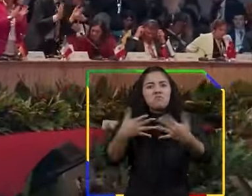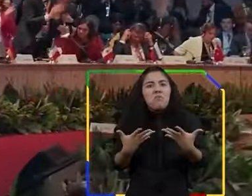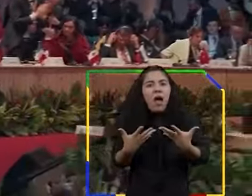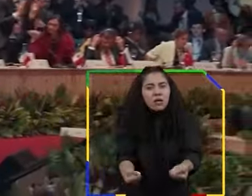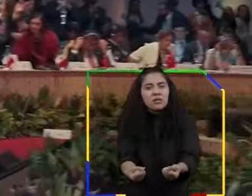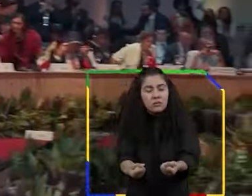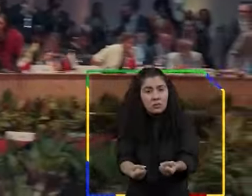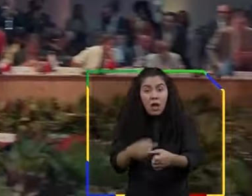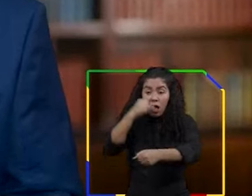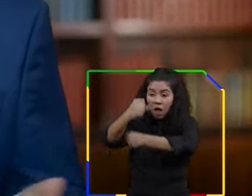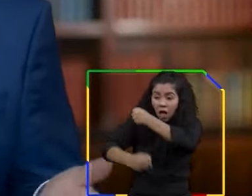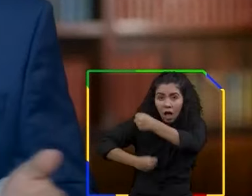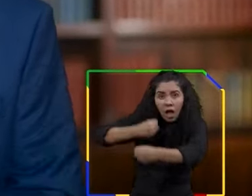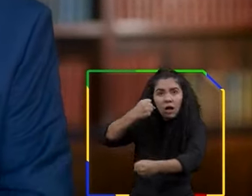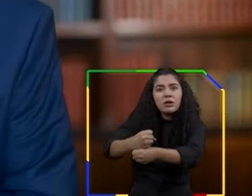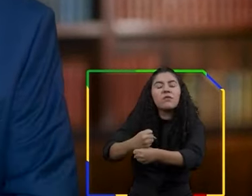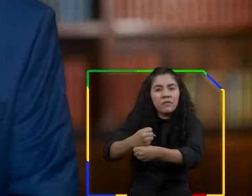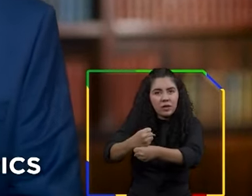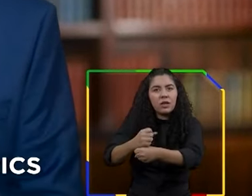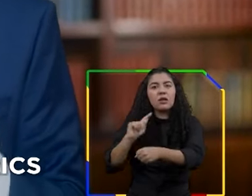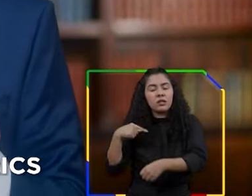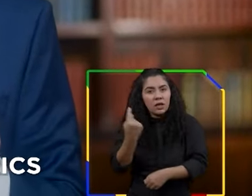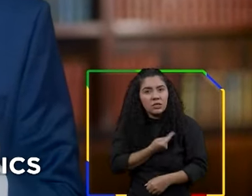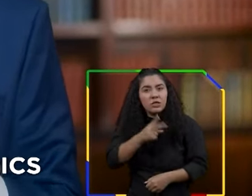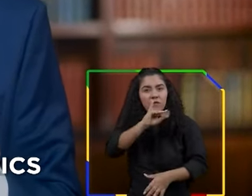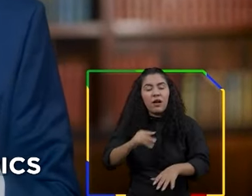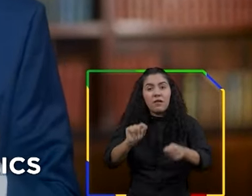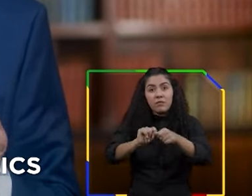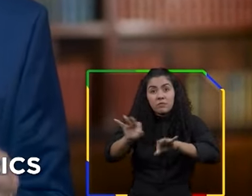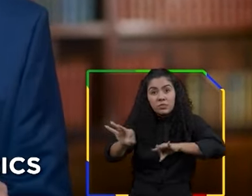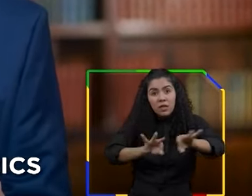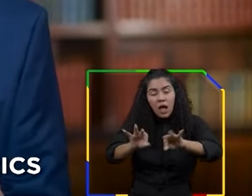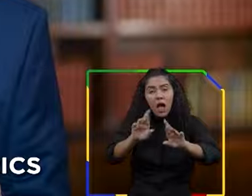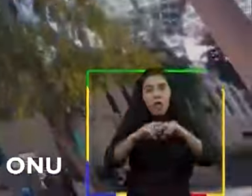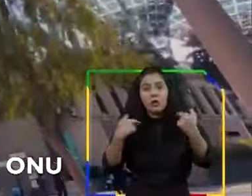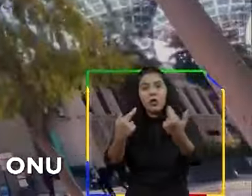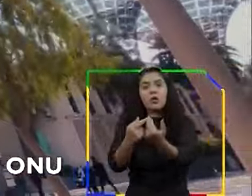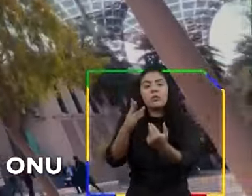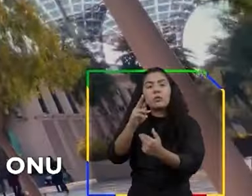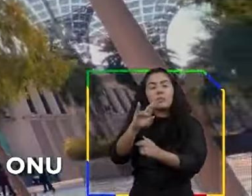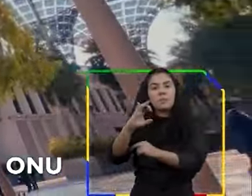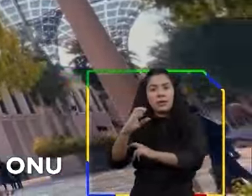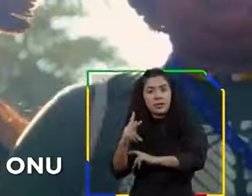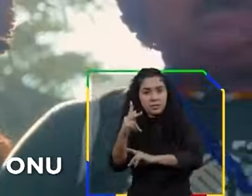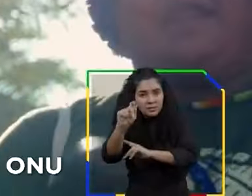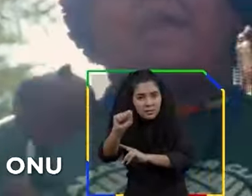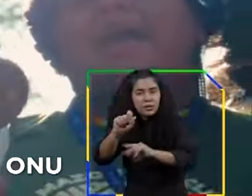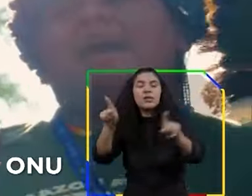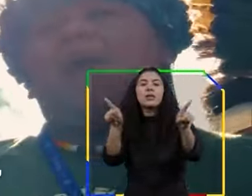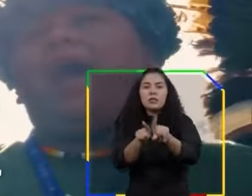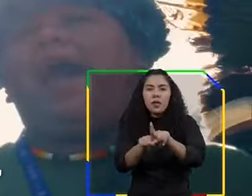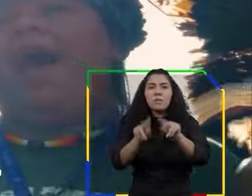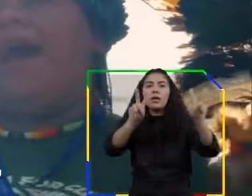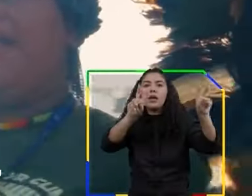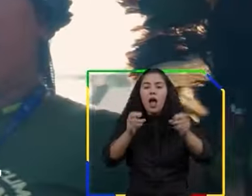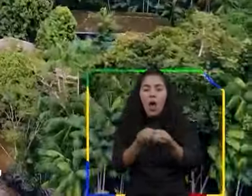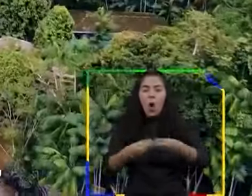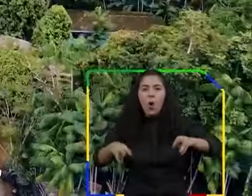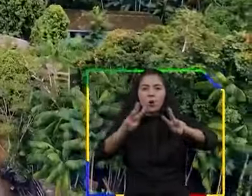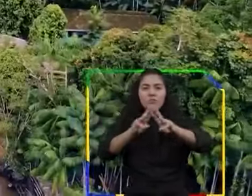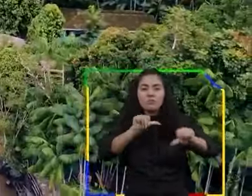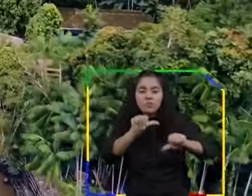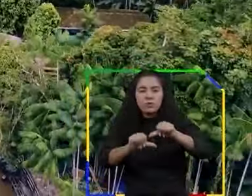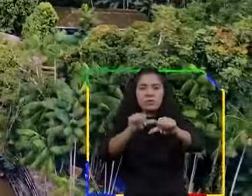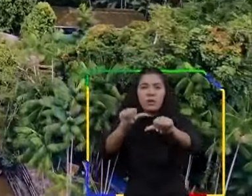de vários países. Ano que vem, vamos sediar a reunião dos BRICS e receberemos a Conferência da ONU sobre Mudanças